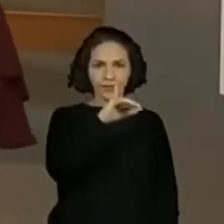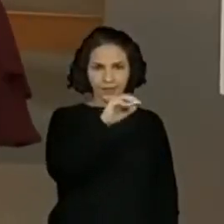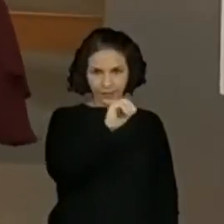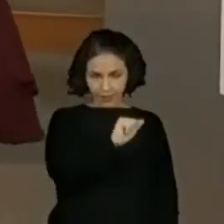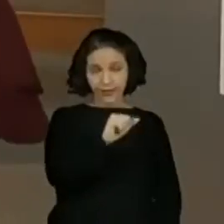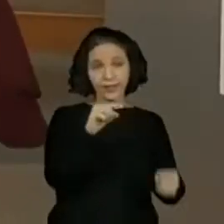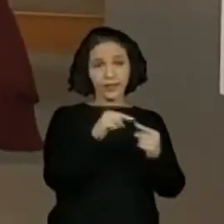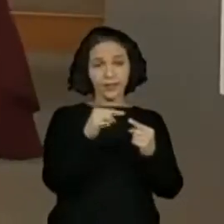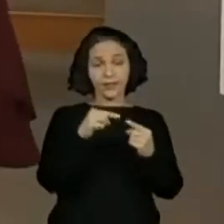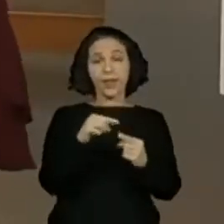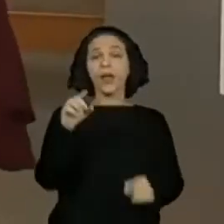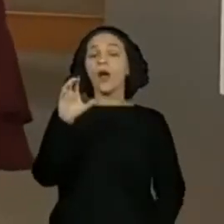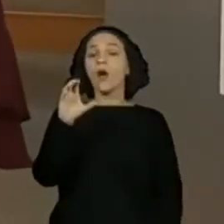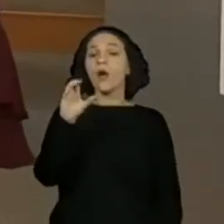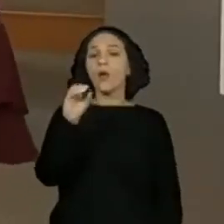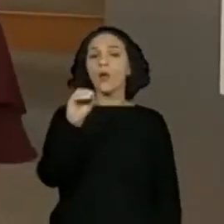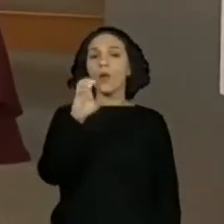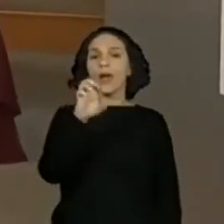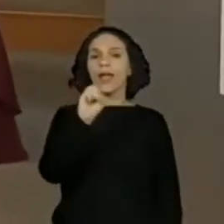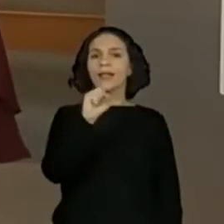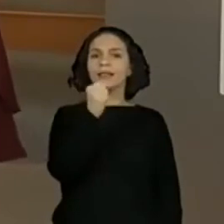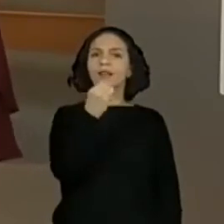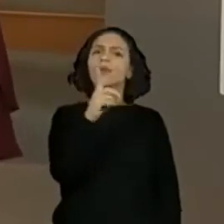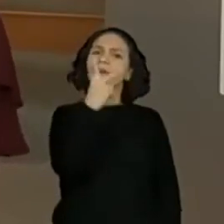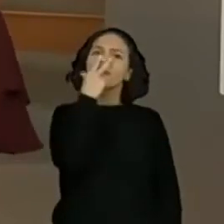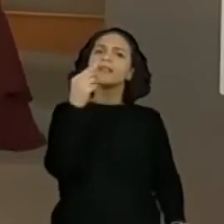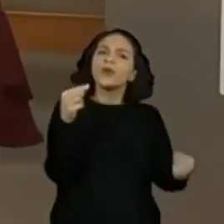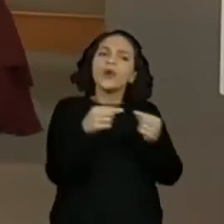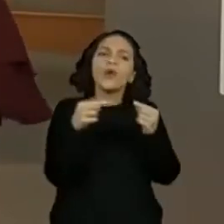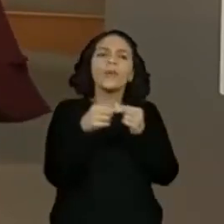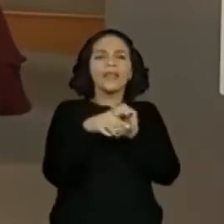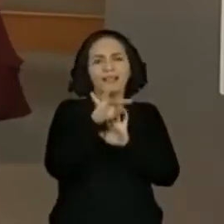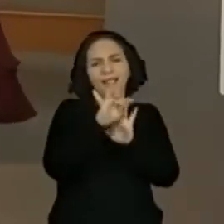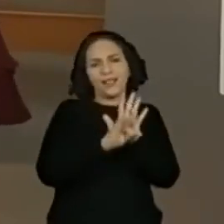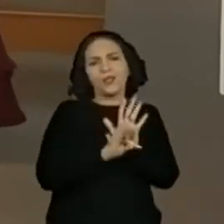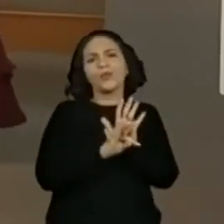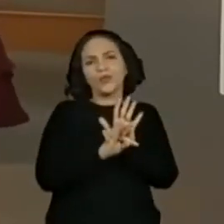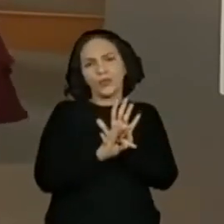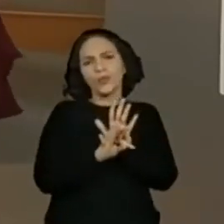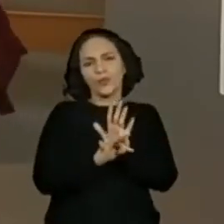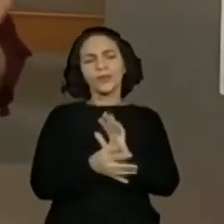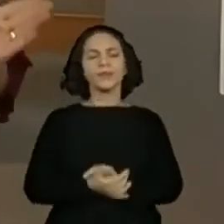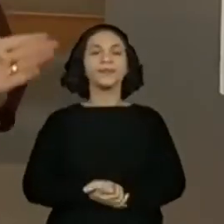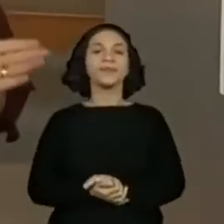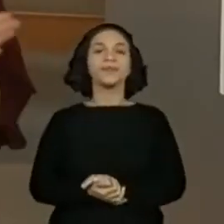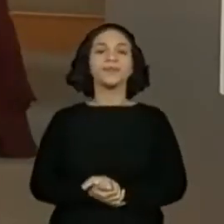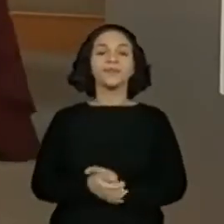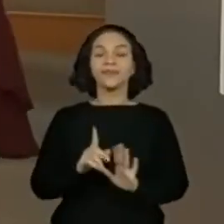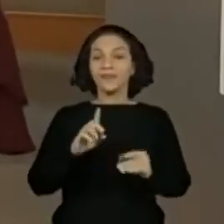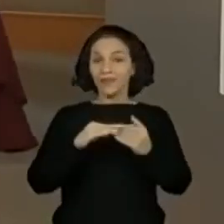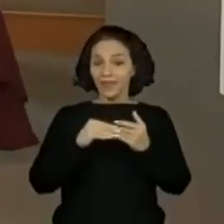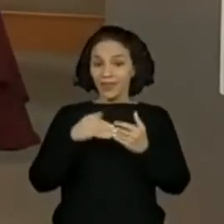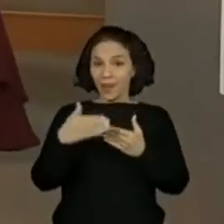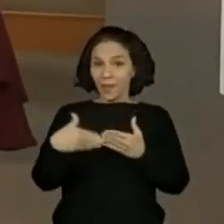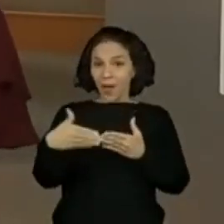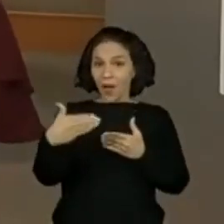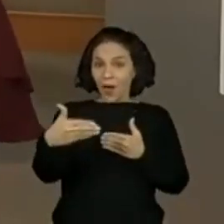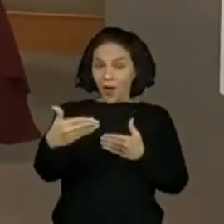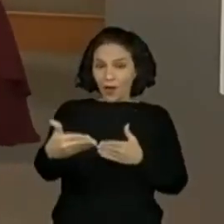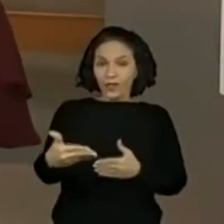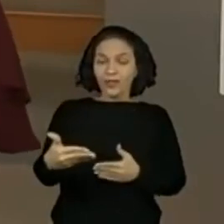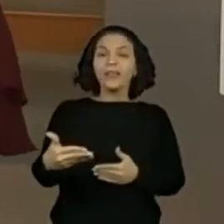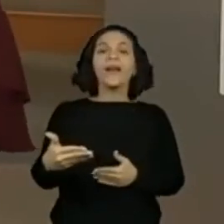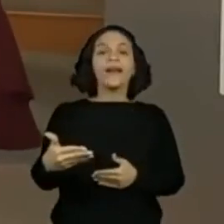de vocês e mandem para a gente os acontecimentos que vocês lembram da primeira parte. Porque a partir desses acontecimentos,